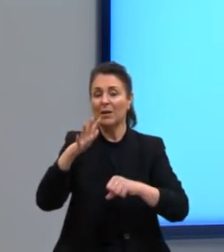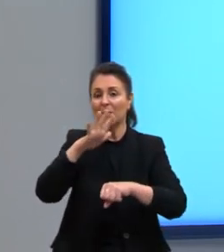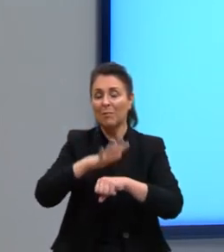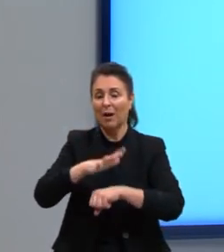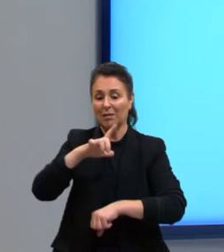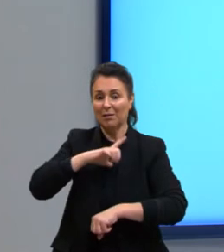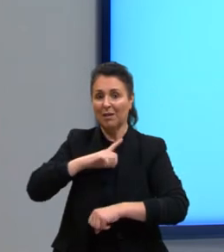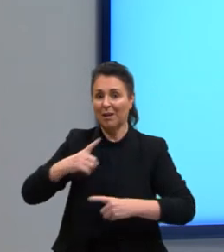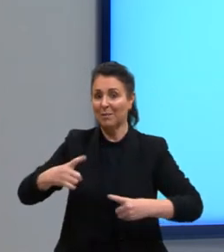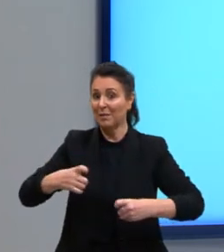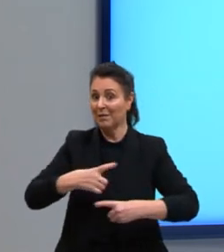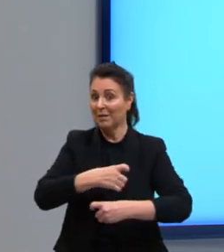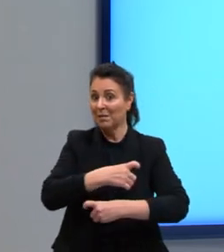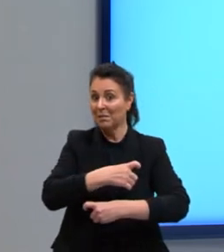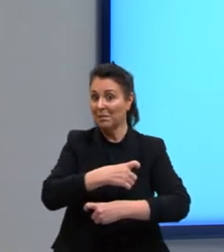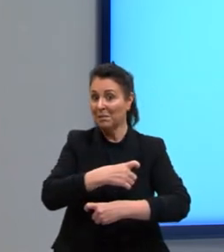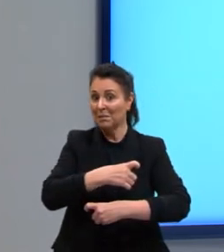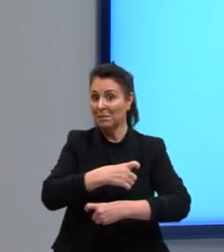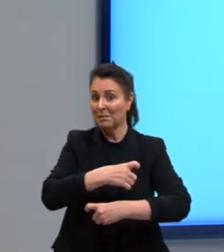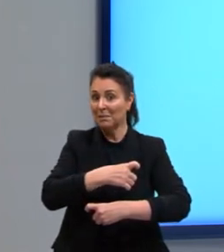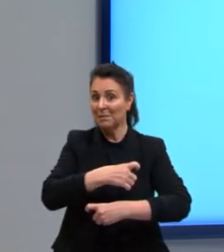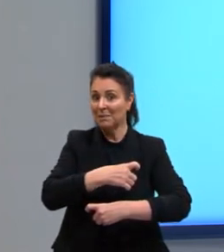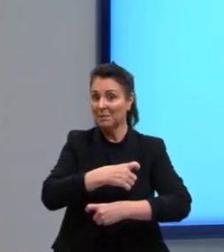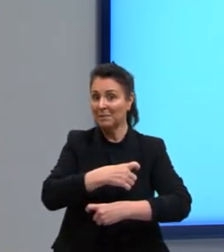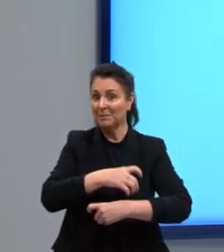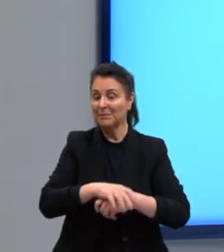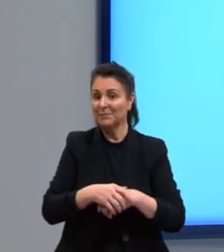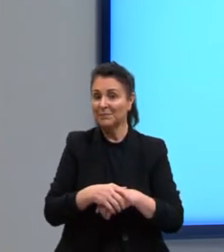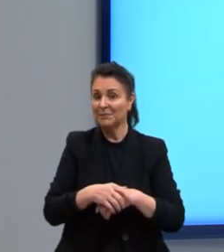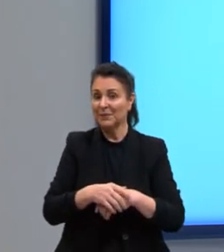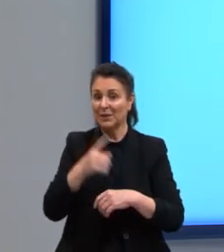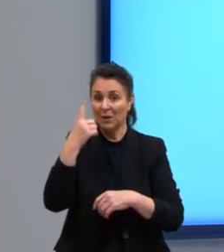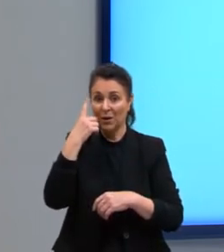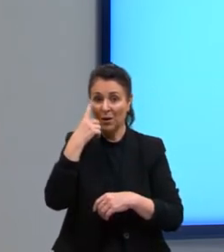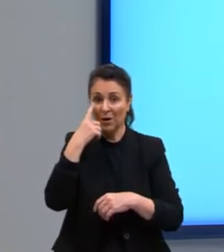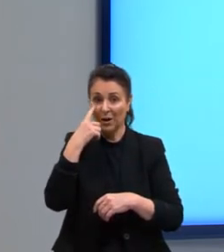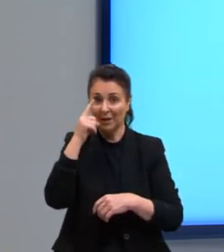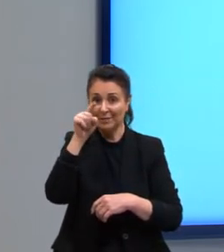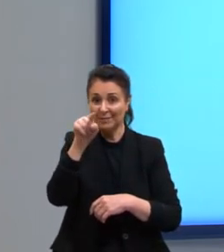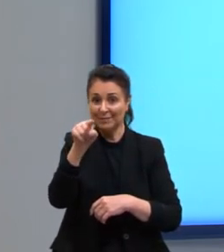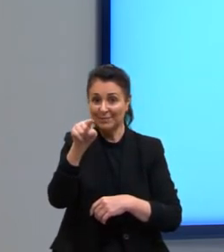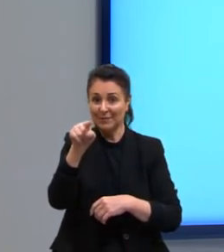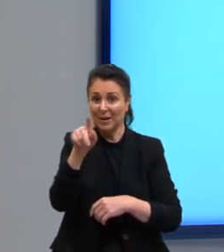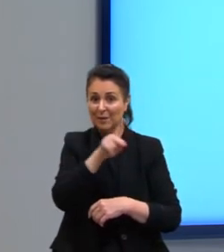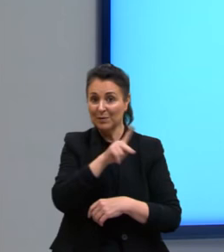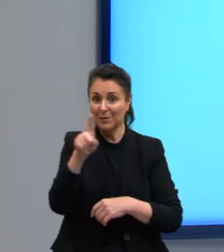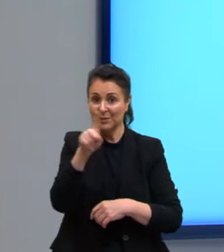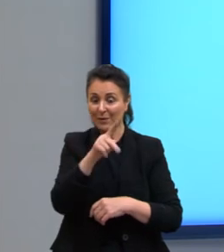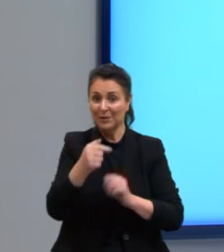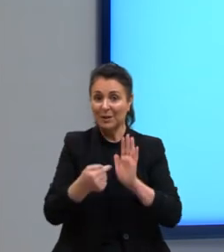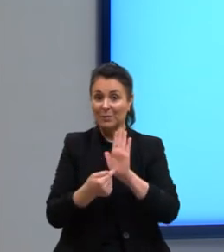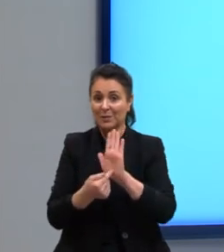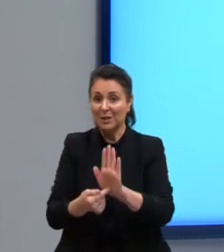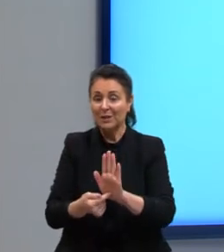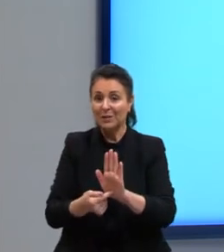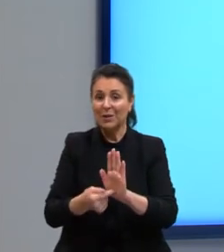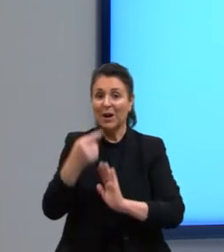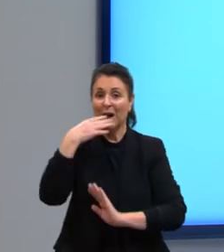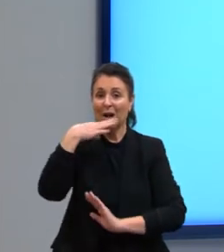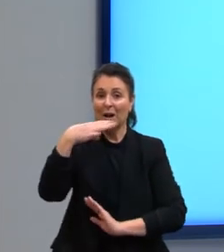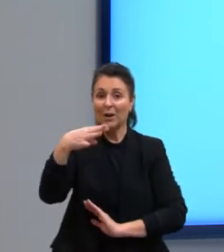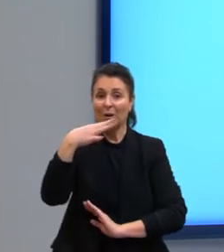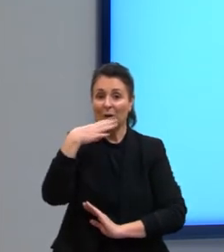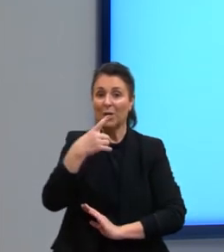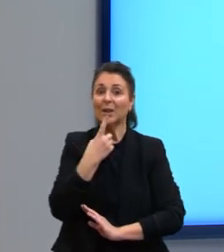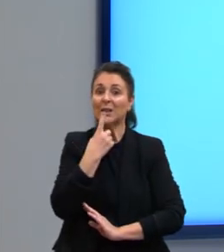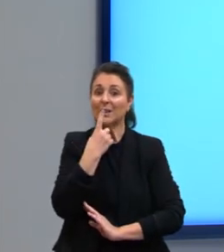tem bactéria aeróbia? Não é essa parte aqui? E qual é a cor? Vermelho. Então, essa parte